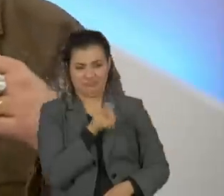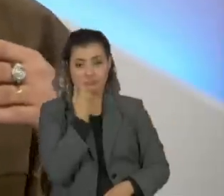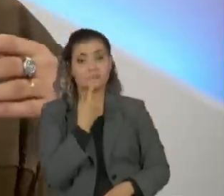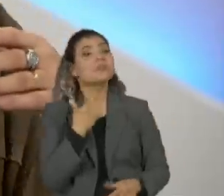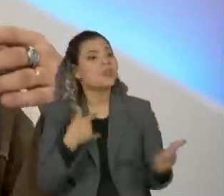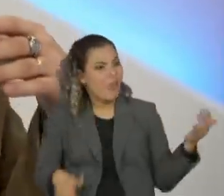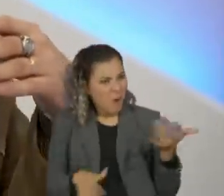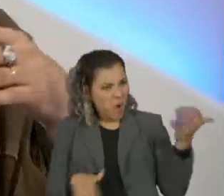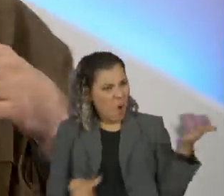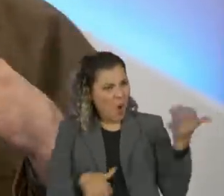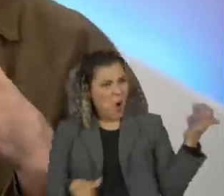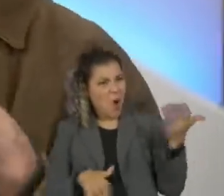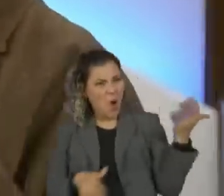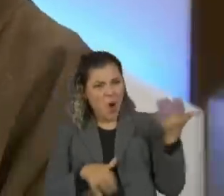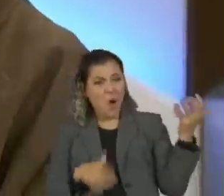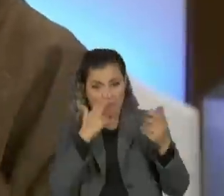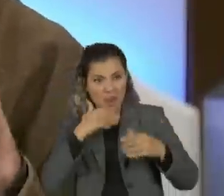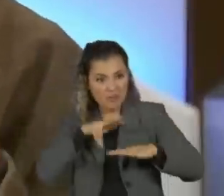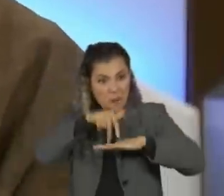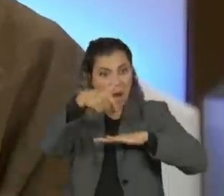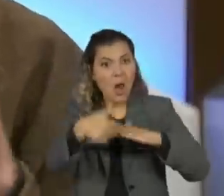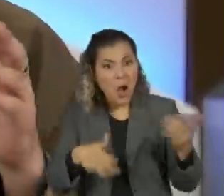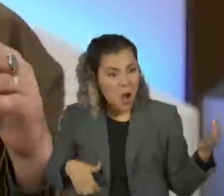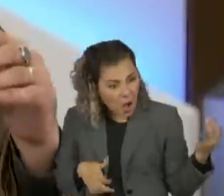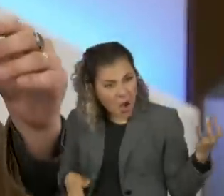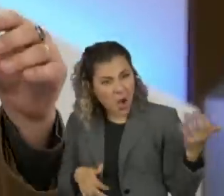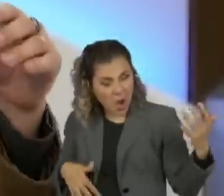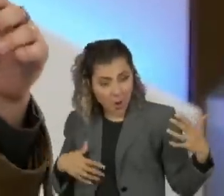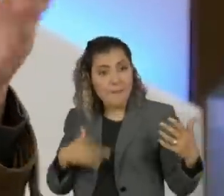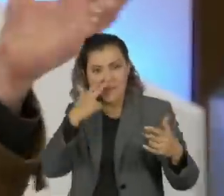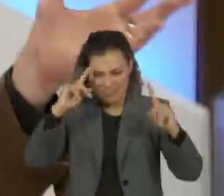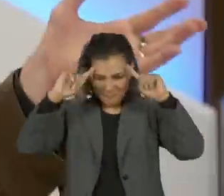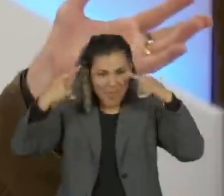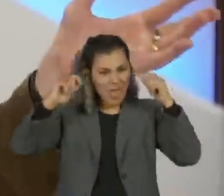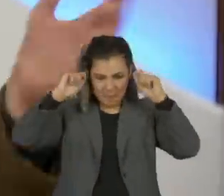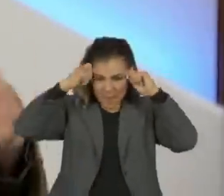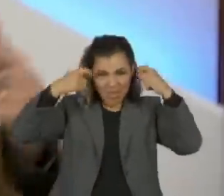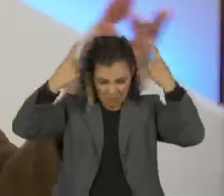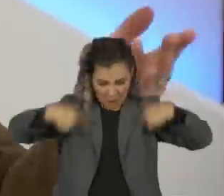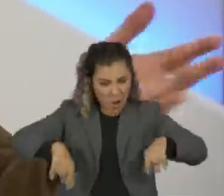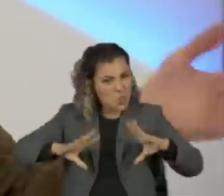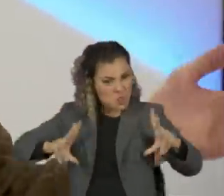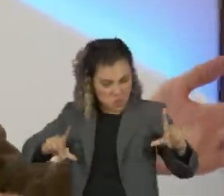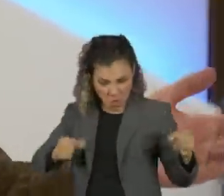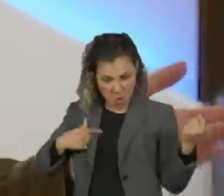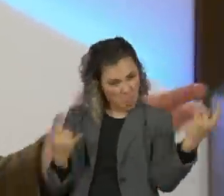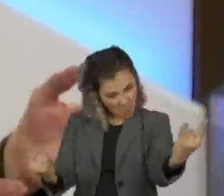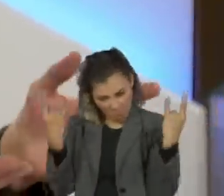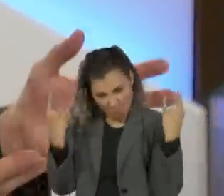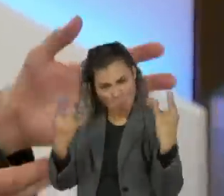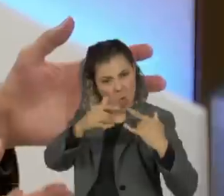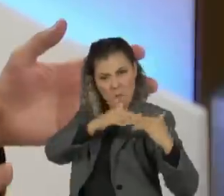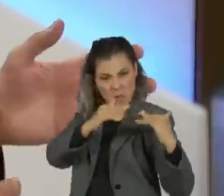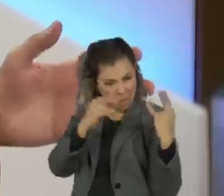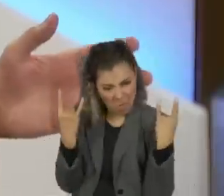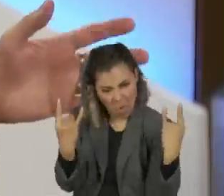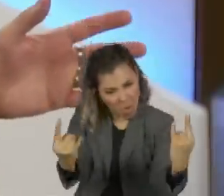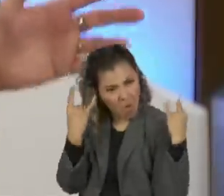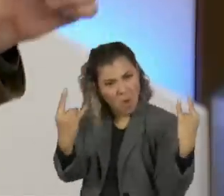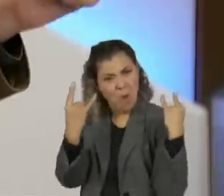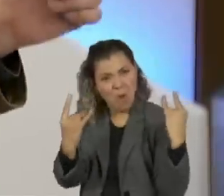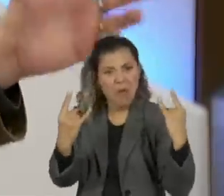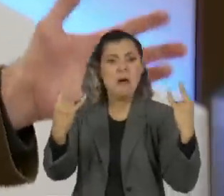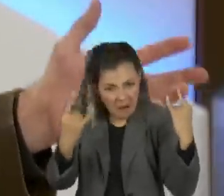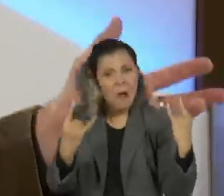Guitarista de Penhasco. Eu acho horroroso. Então, eu acho isso agora, aquela coisa, eu vou dizer assim, ah, não,